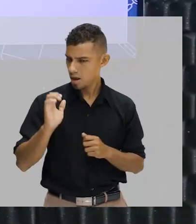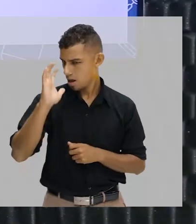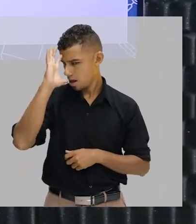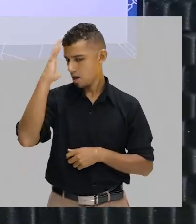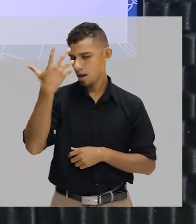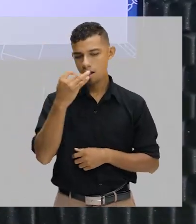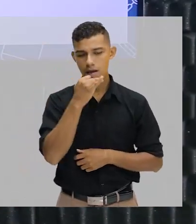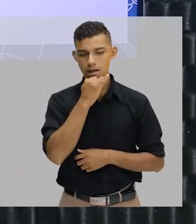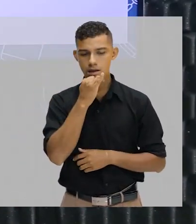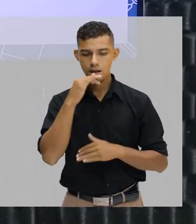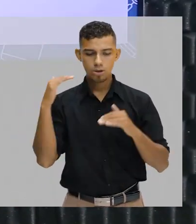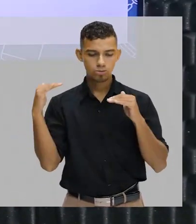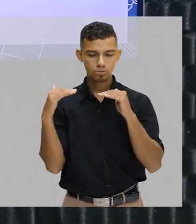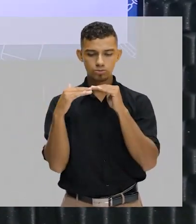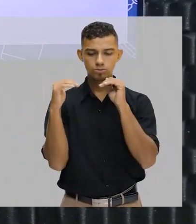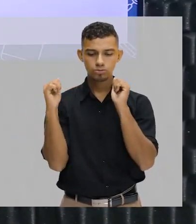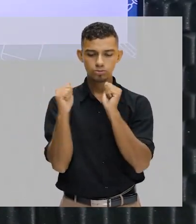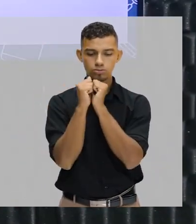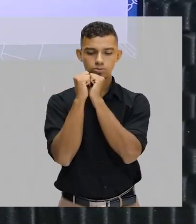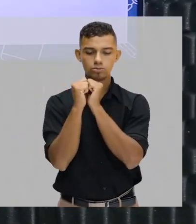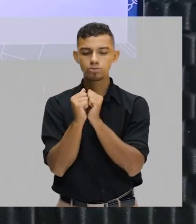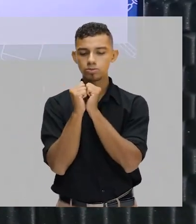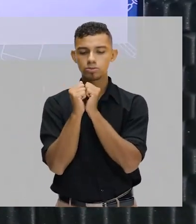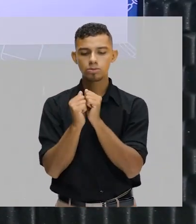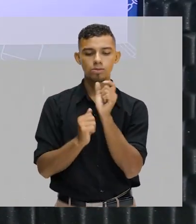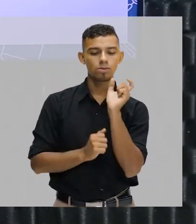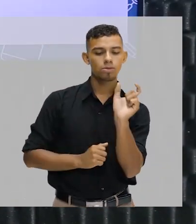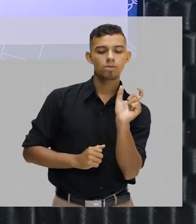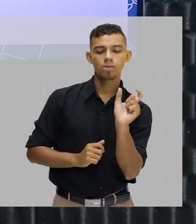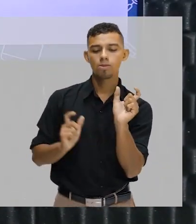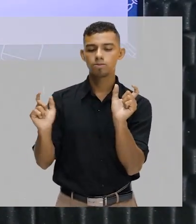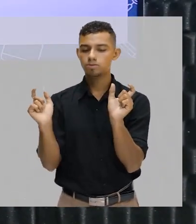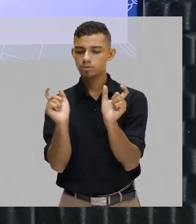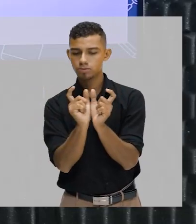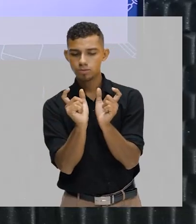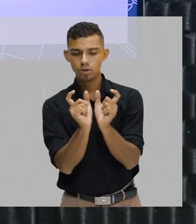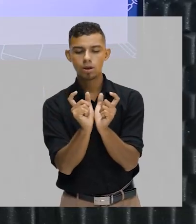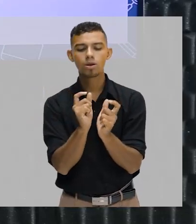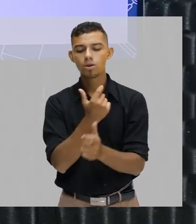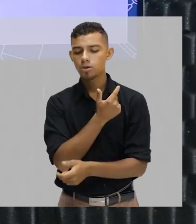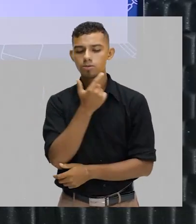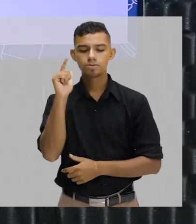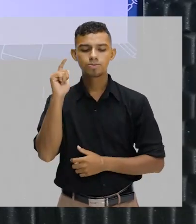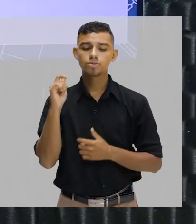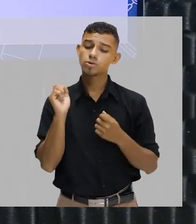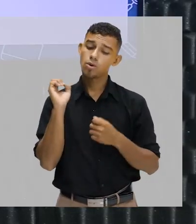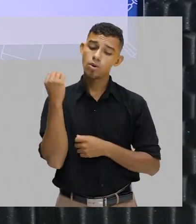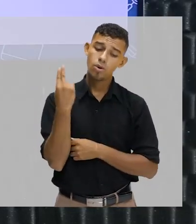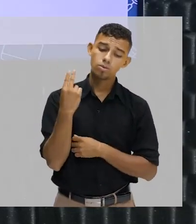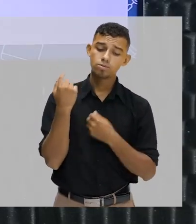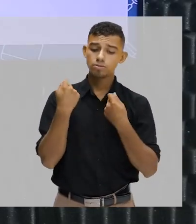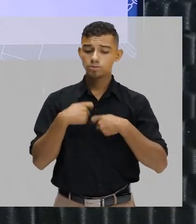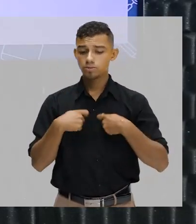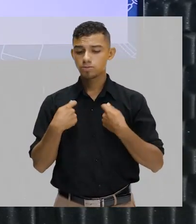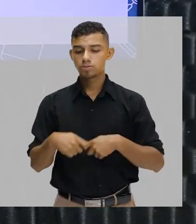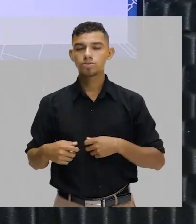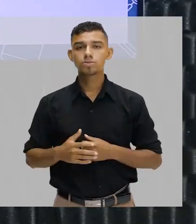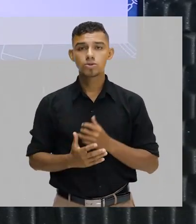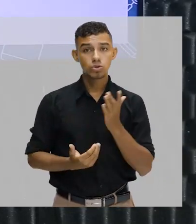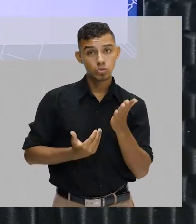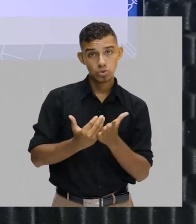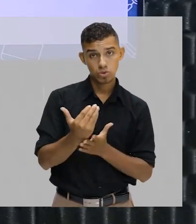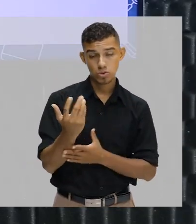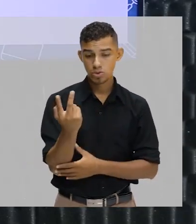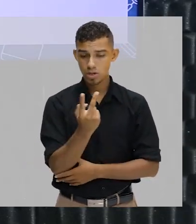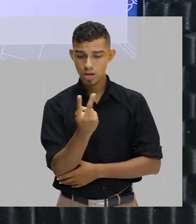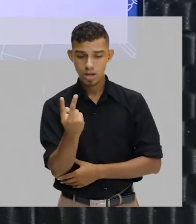combinações juntando a primeira parte de uma palavra com a segunda parte de outra, ou eu posso ter o início das